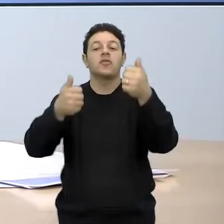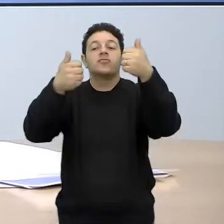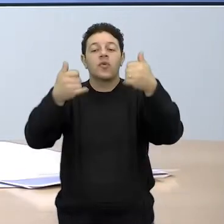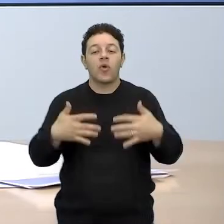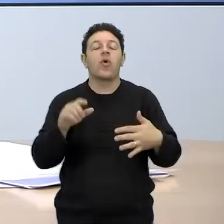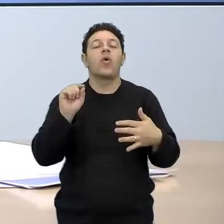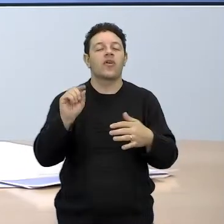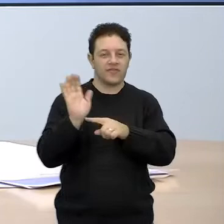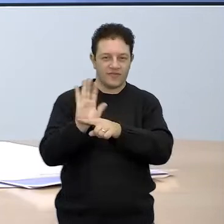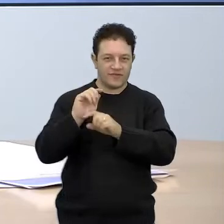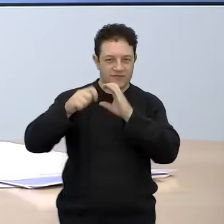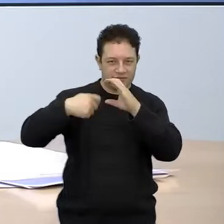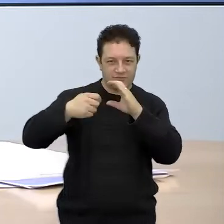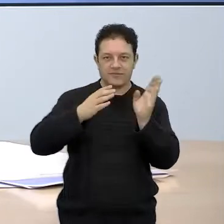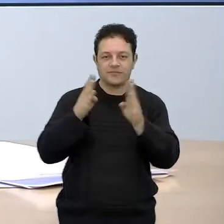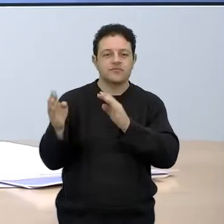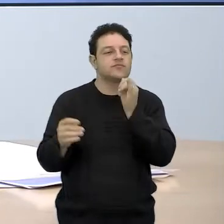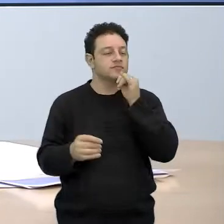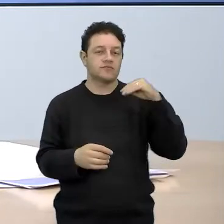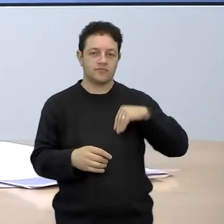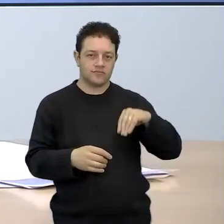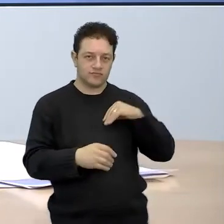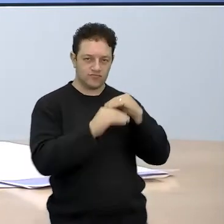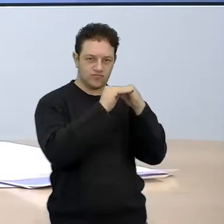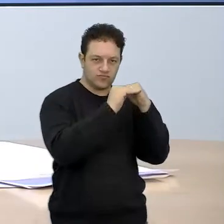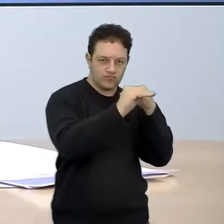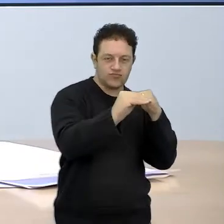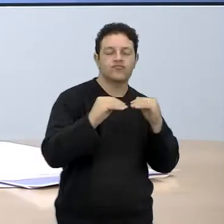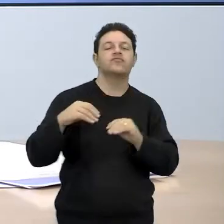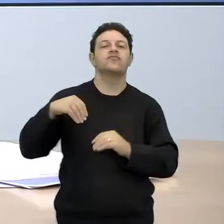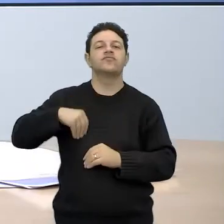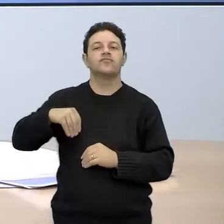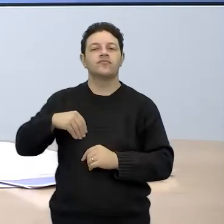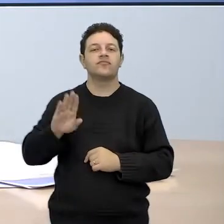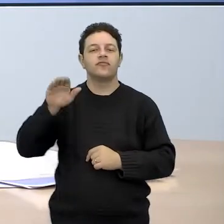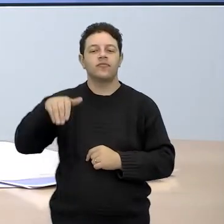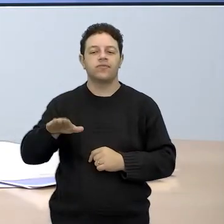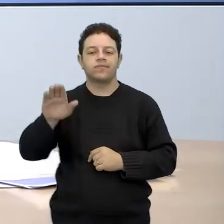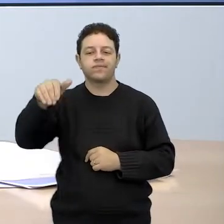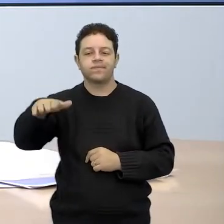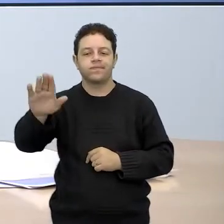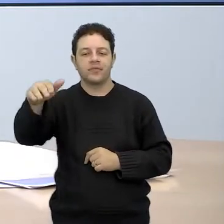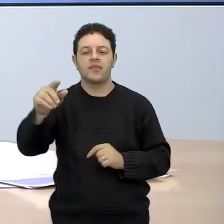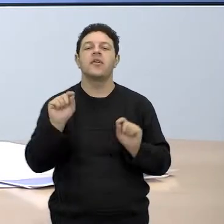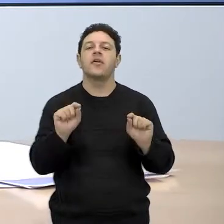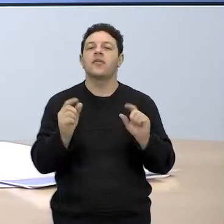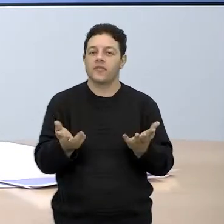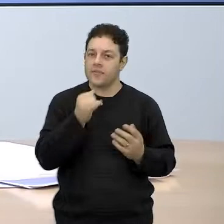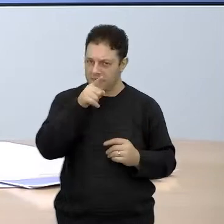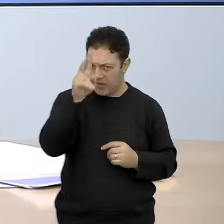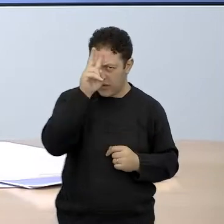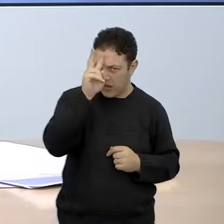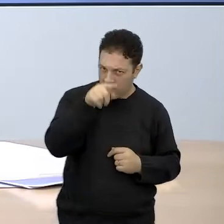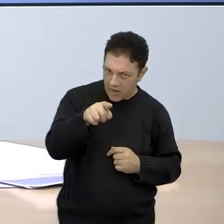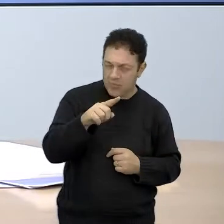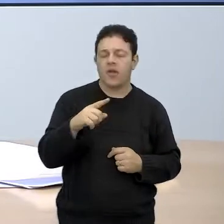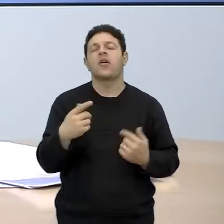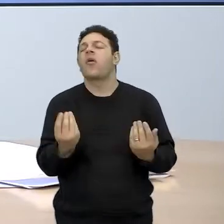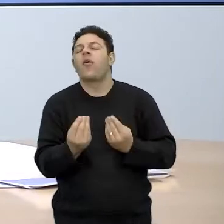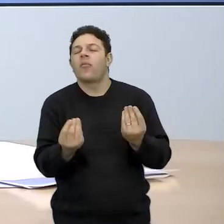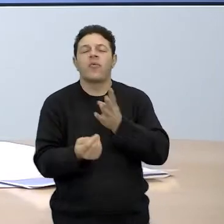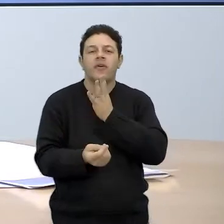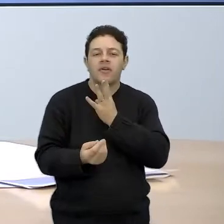diferença de renda fixa e renda variável. Será que você se lembra? Será que você sabe aí o que é?